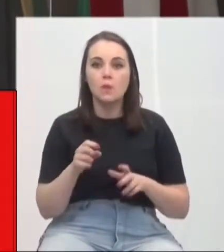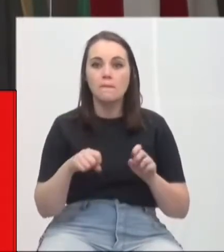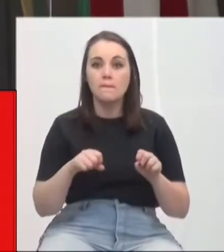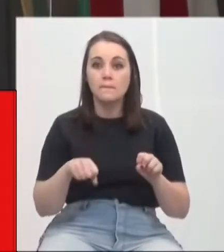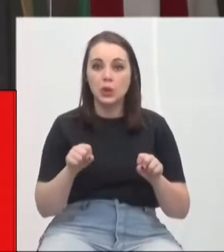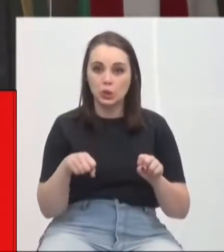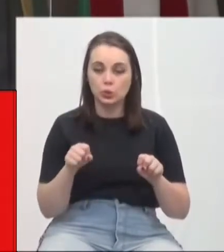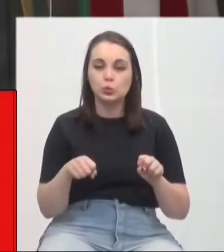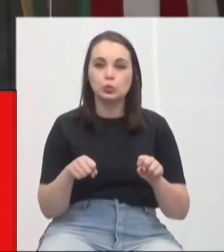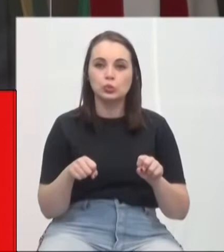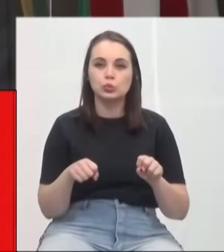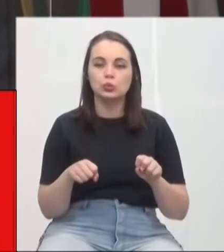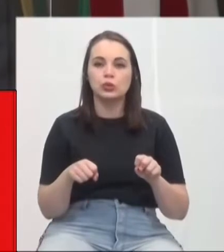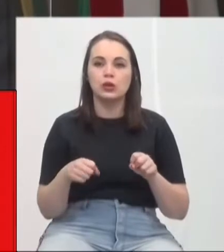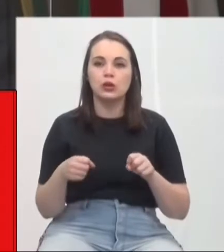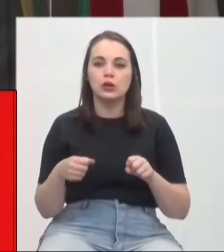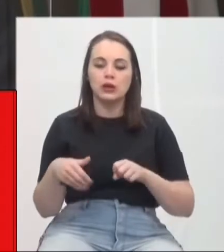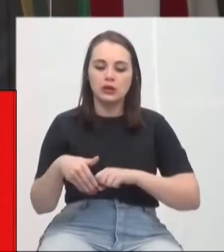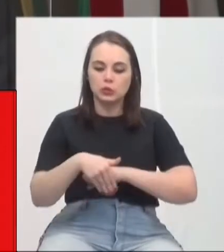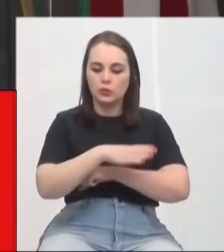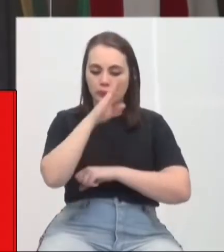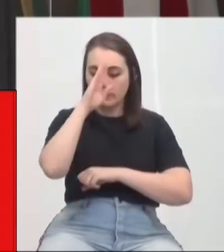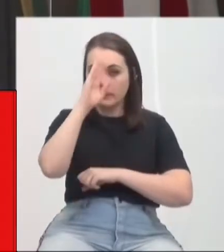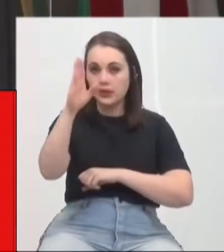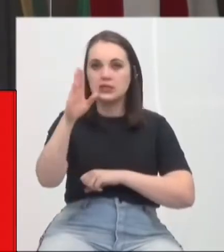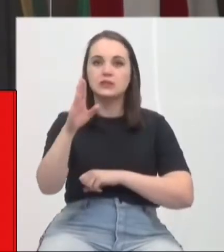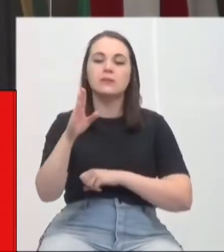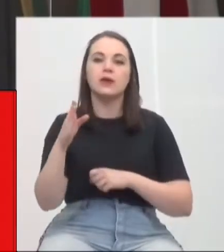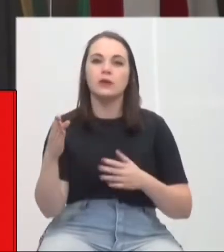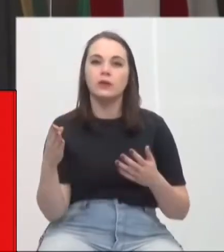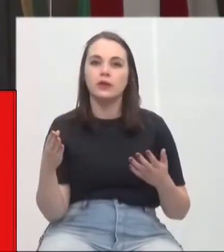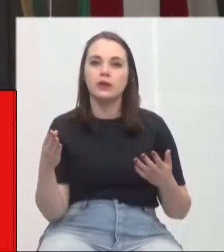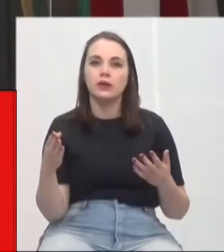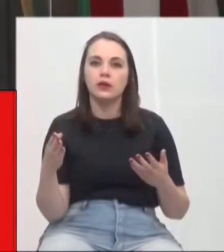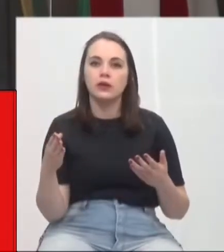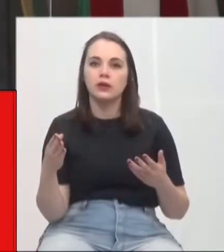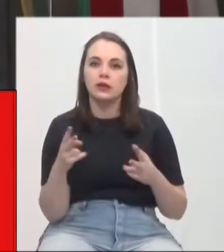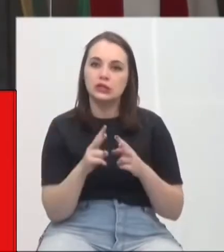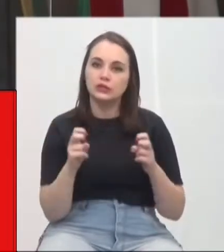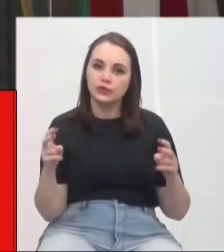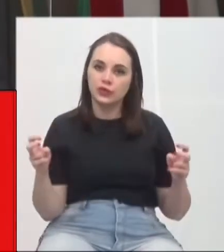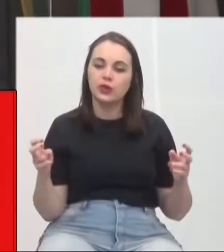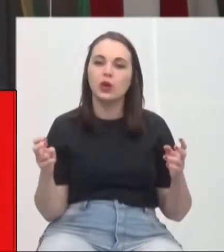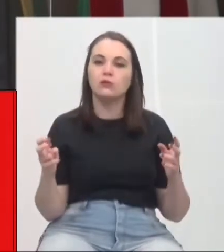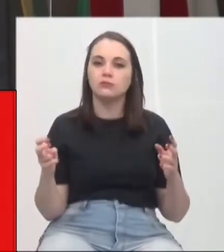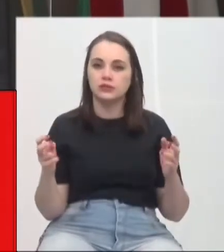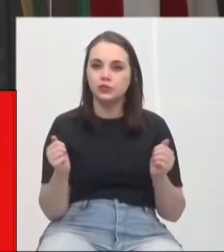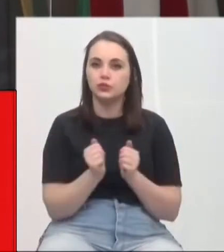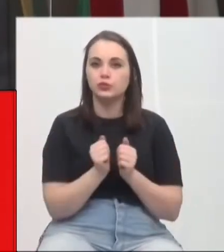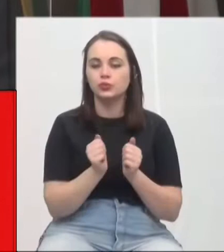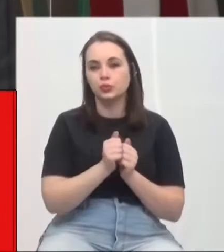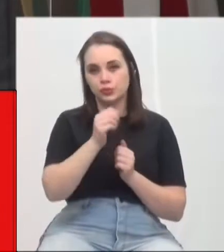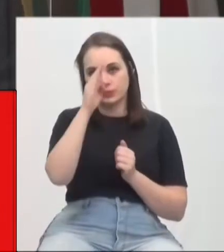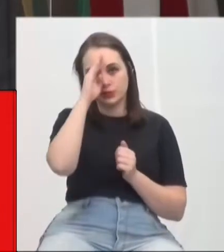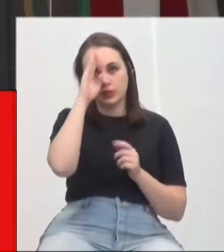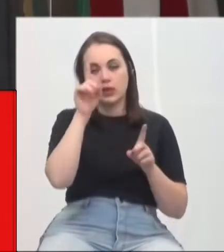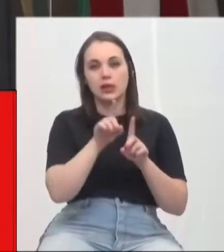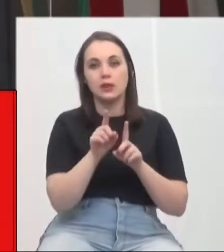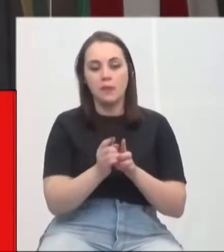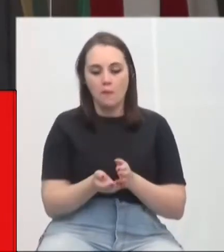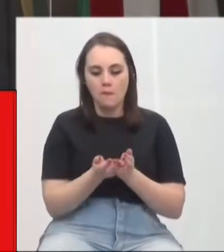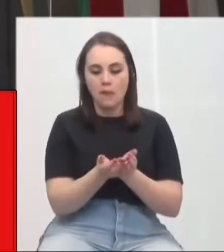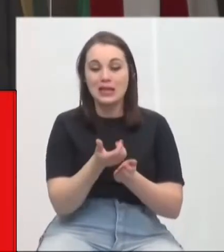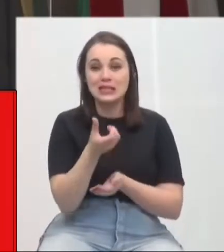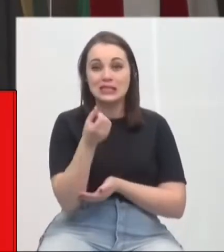que percorreram ali as principais ruas da nossa capital, de Florianópolis, embarcações, 6 mil